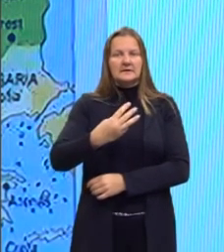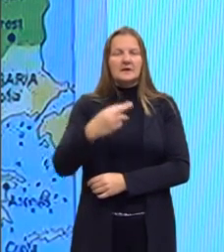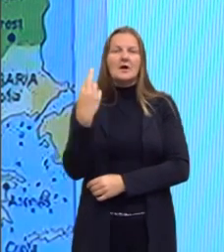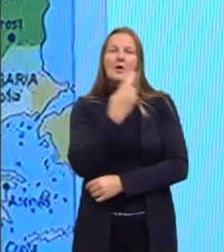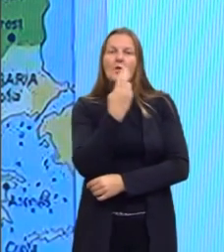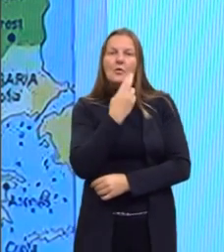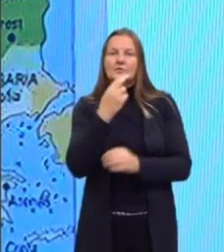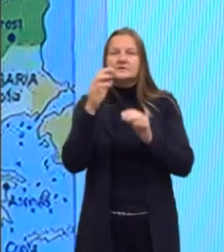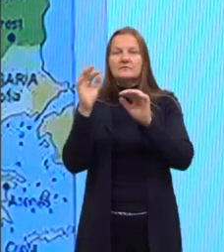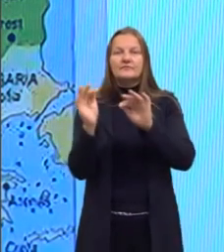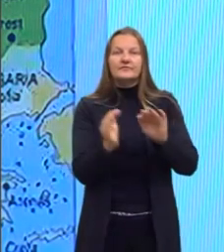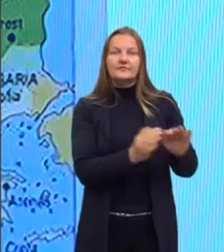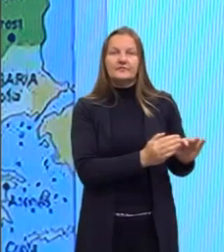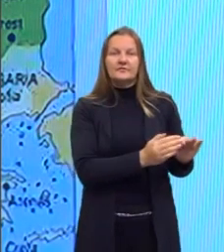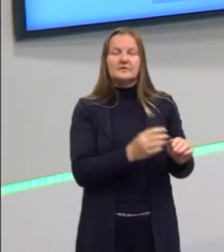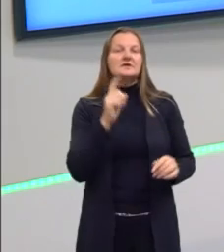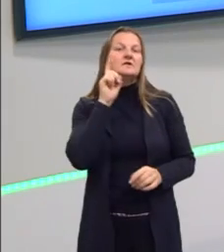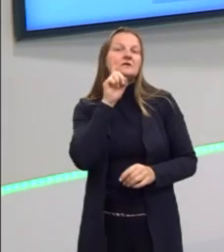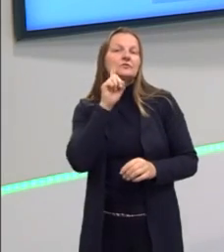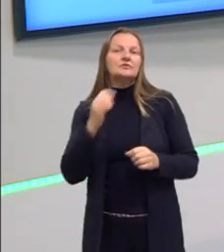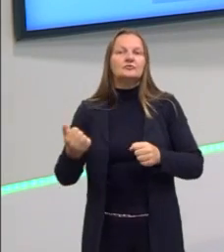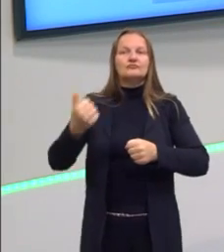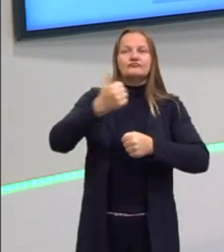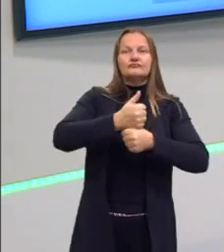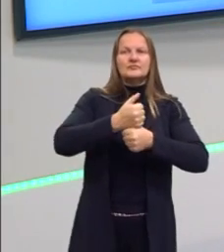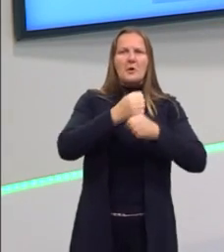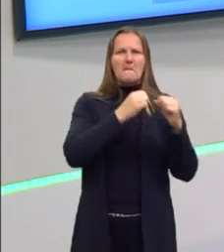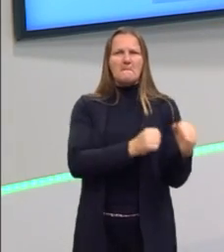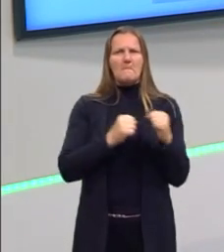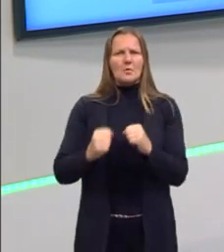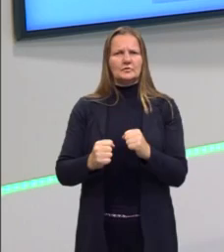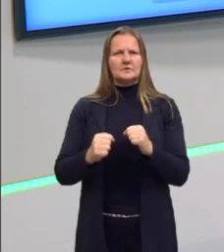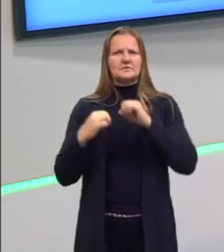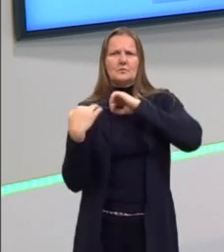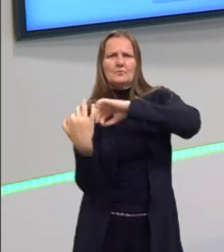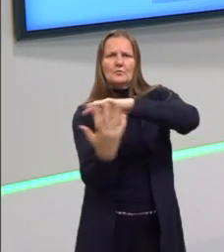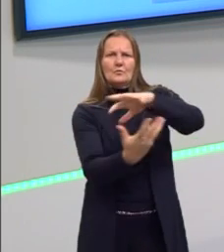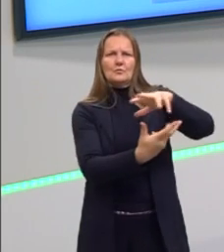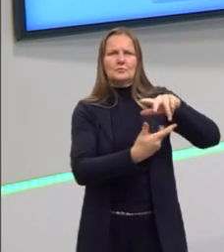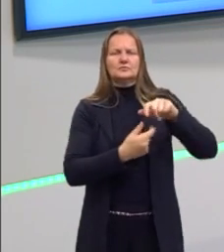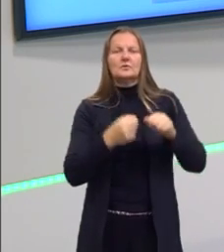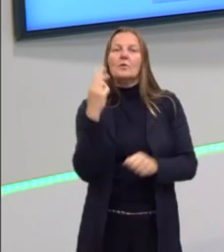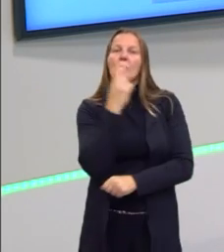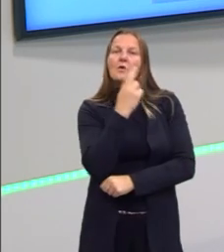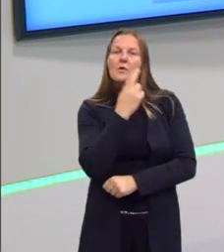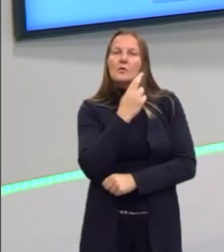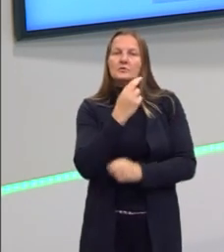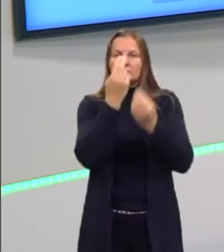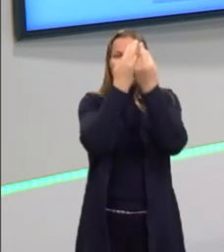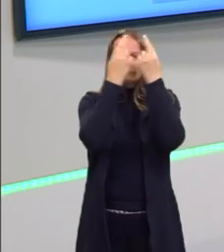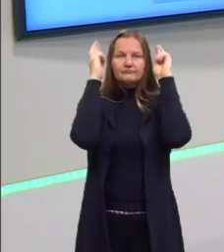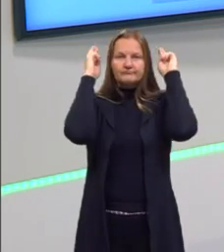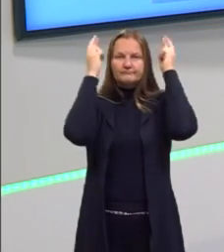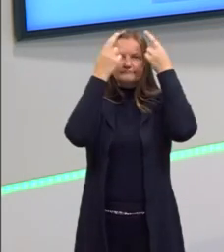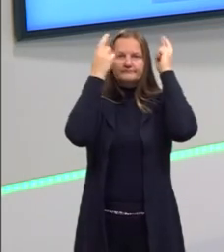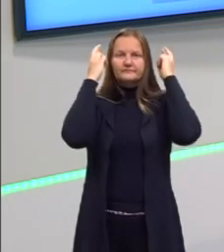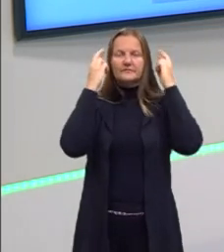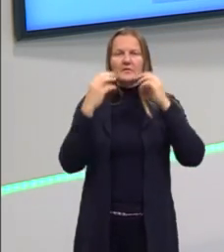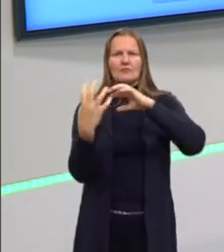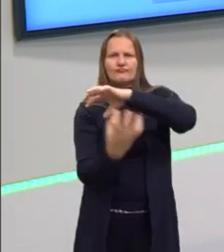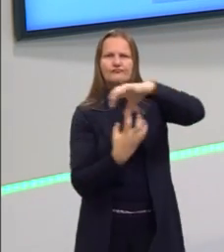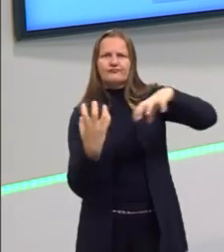Rússia e a entrada dos Estados Unidos como potência mundial. A Rússia, então, ela acaba fazendo a sua revolução